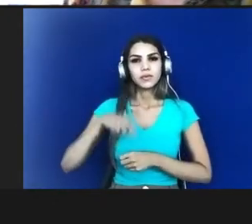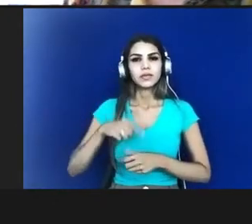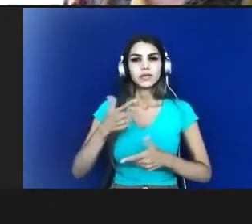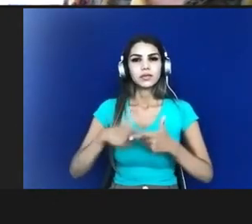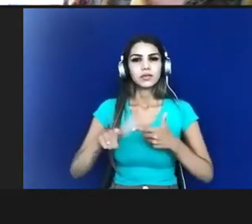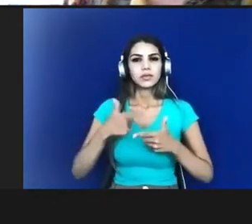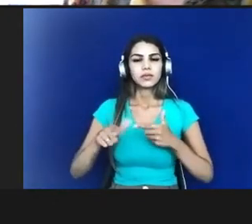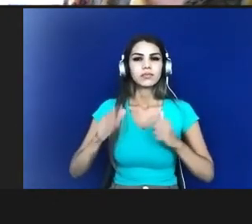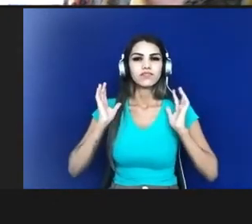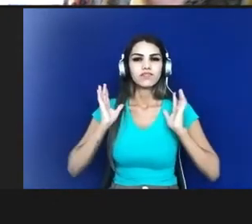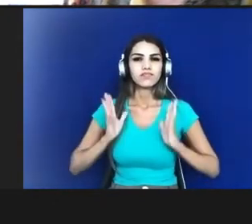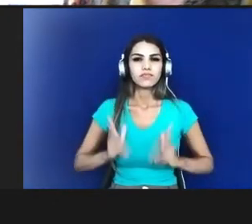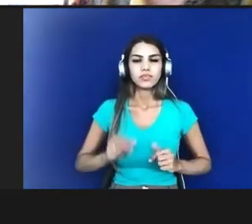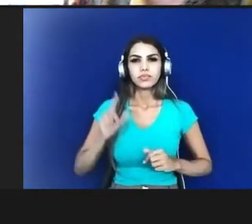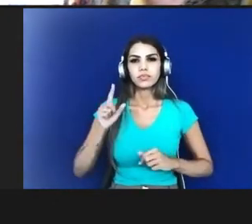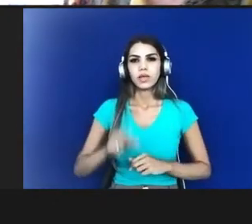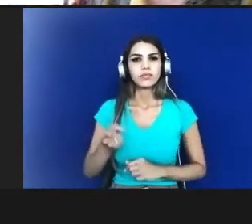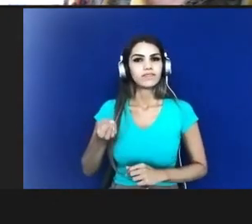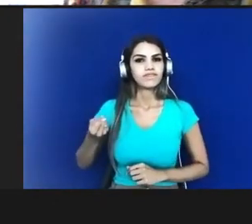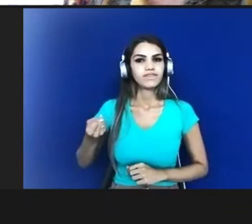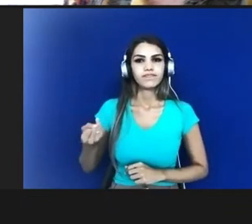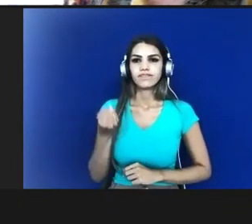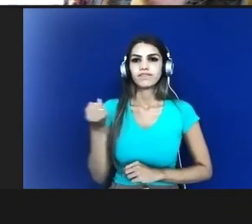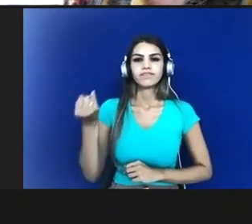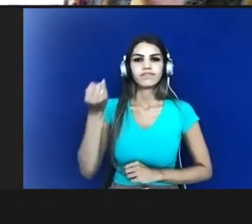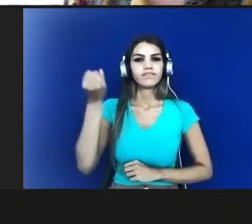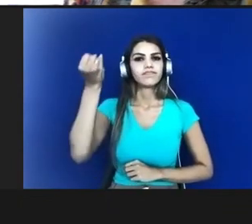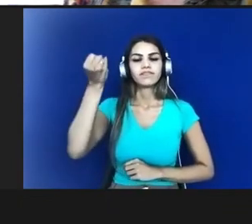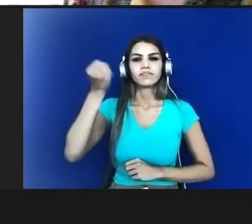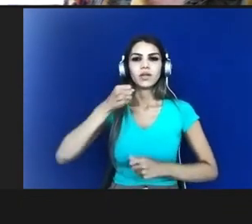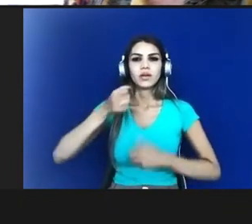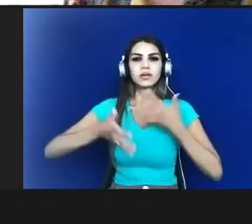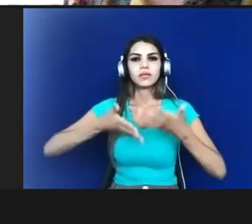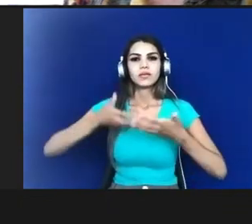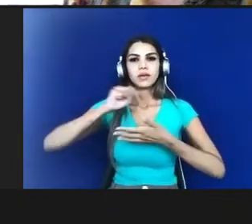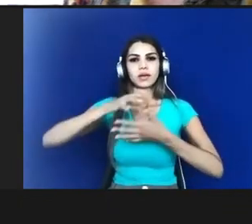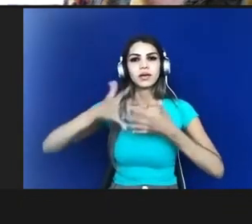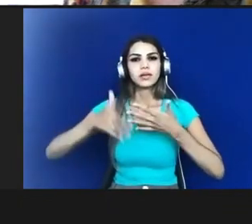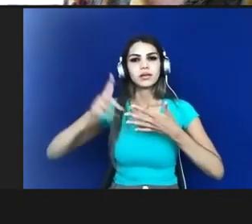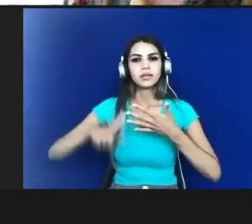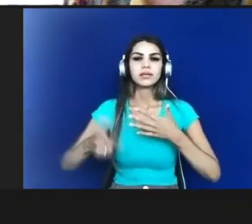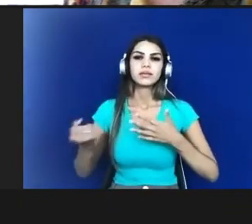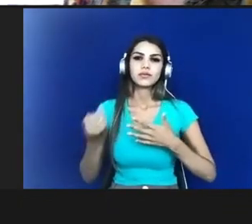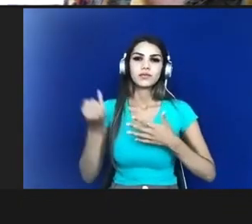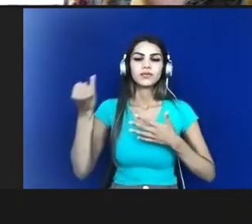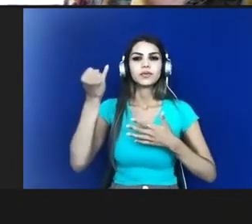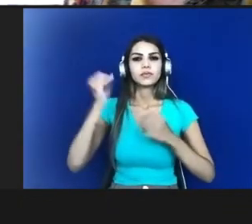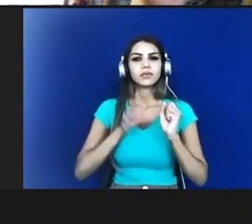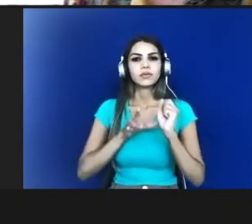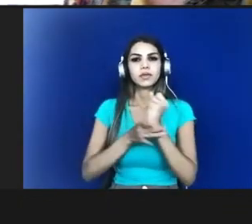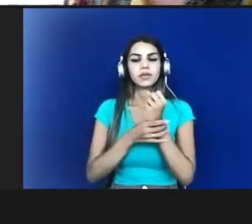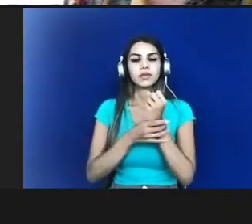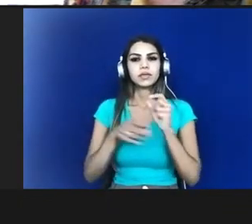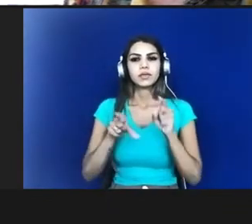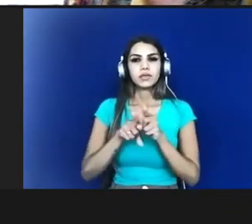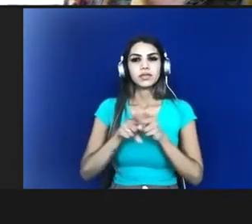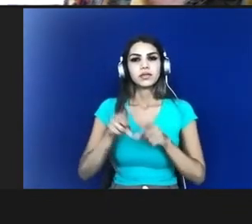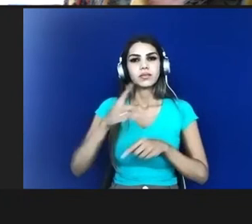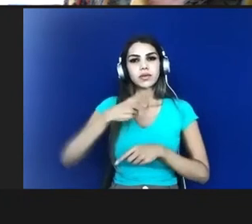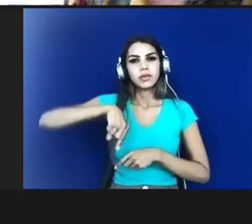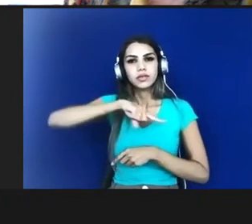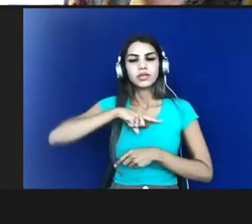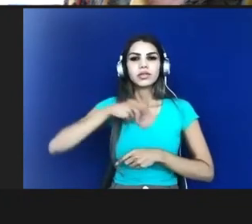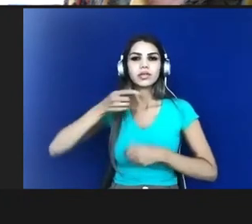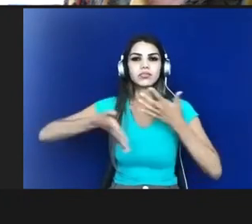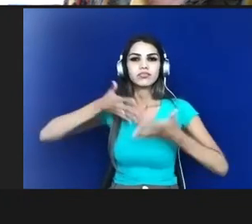que a gente está vivendo é fundamental a libras aqui é fundamental e garante que nosso pensamento chegue onde ele tem